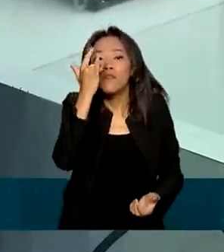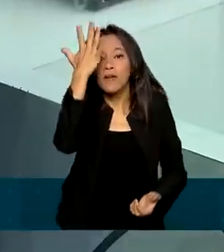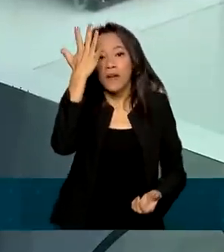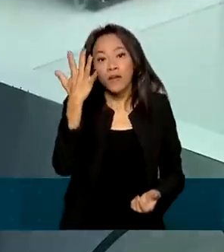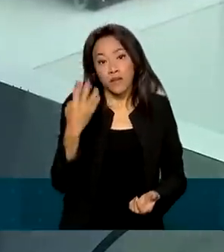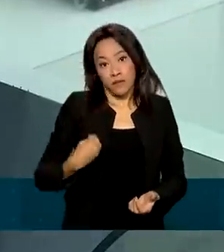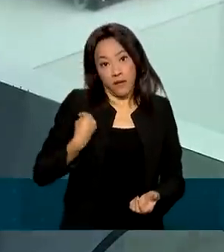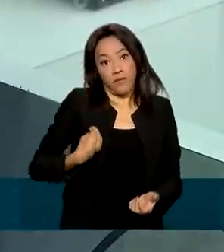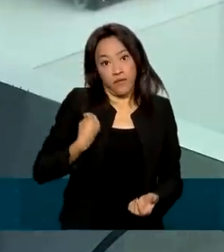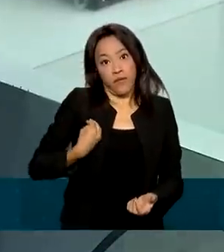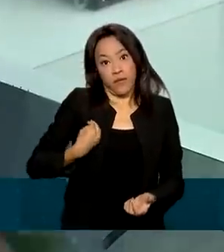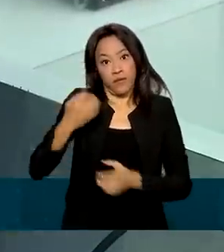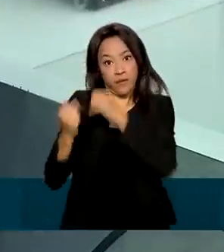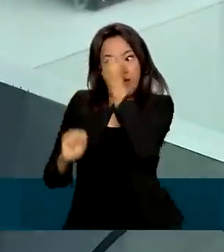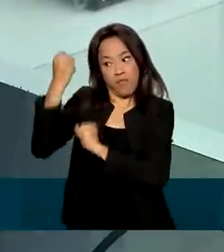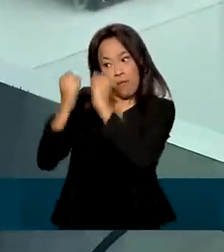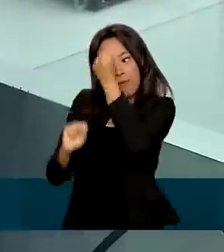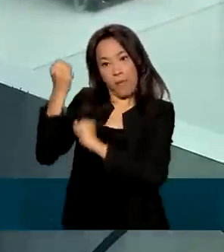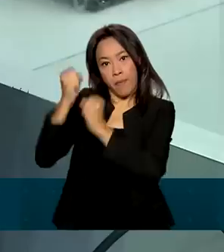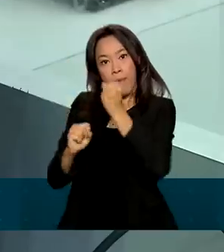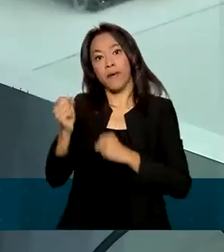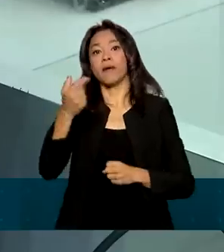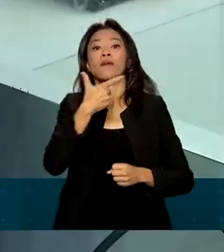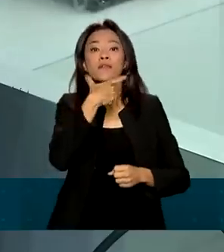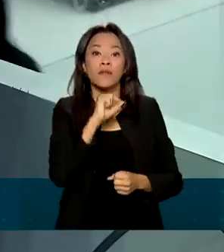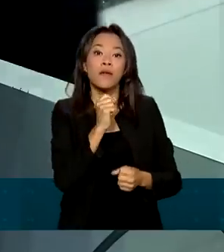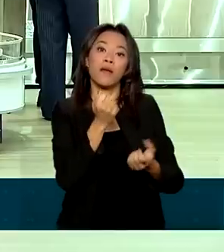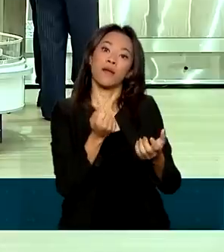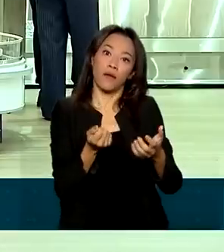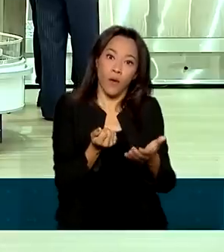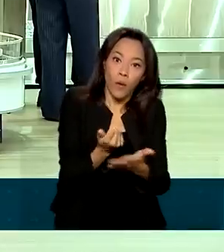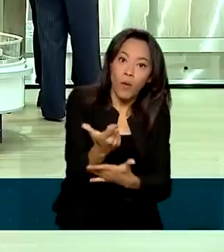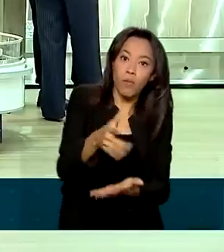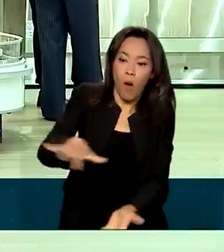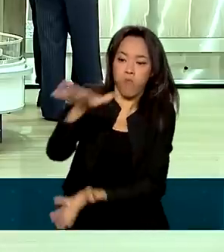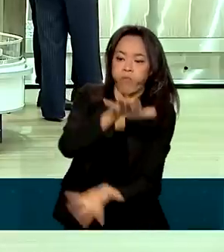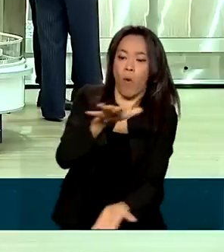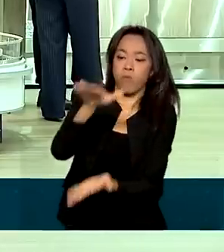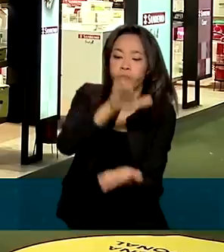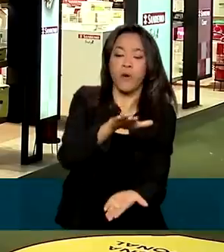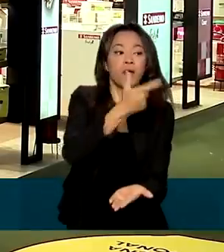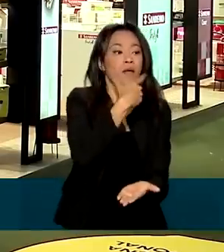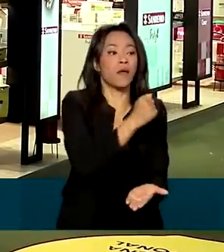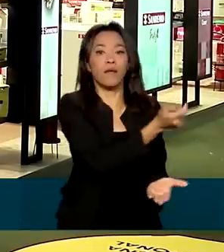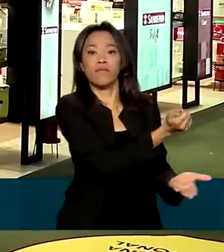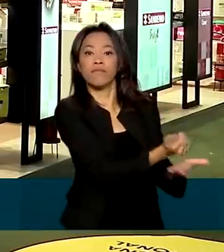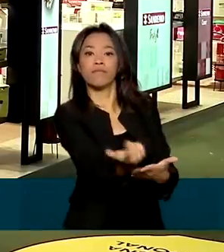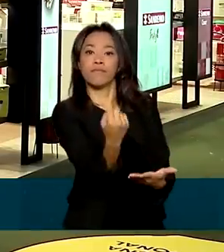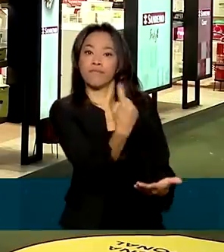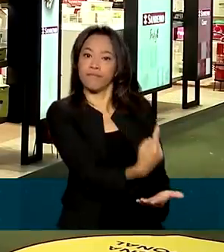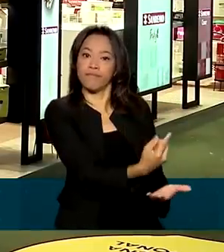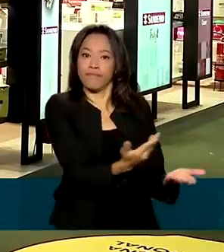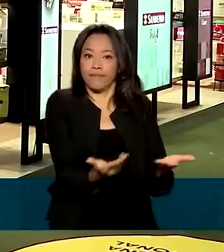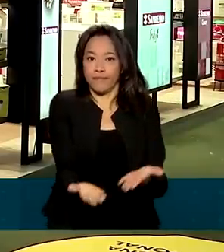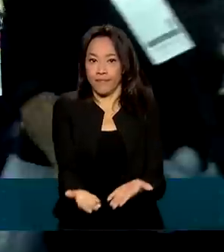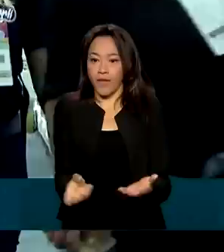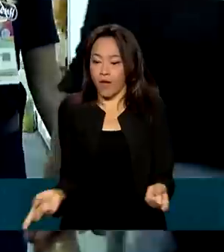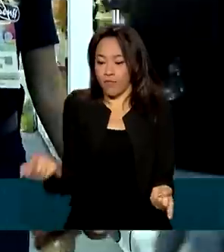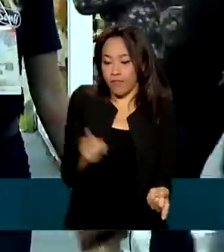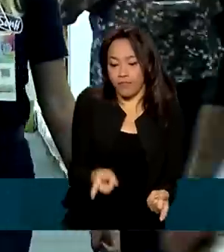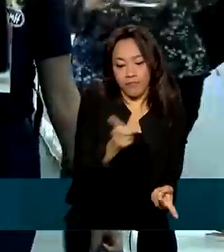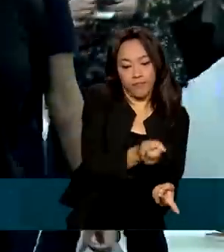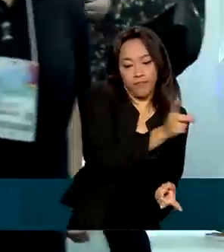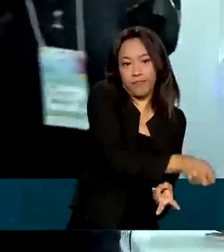vida do fabricante, do varejista e do consumidor final. Participam empresários, fornecedores da cadeia de abastecimento,